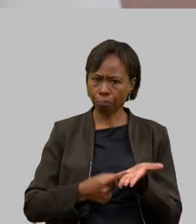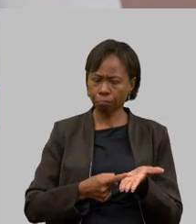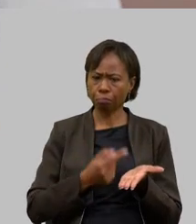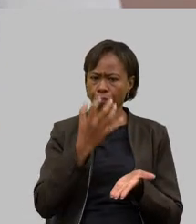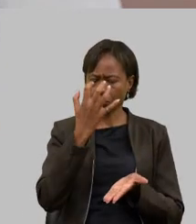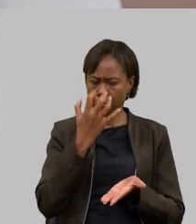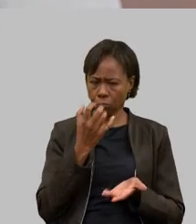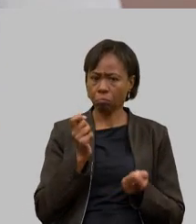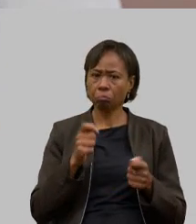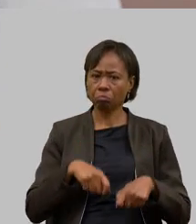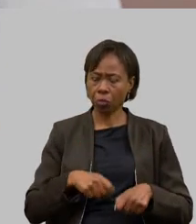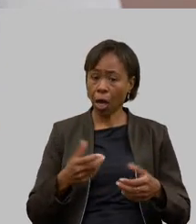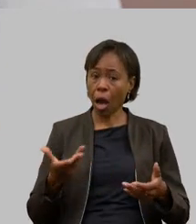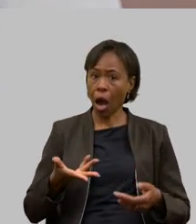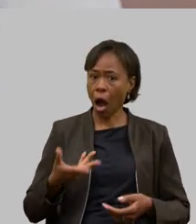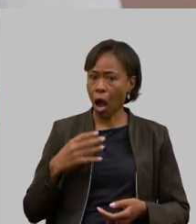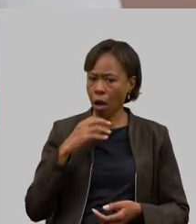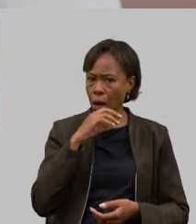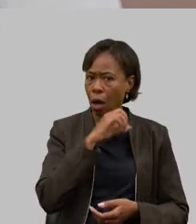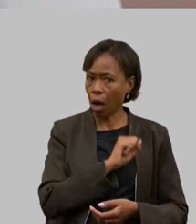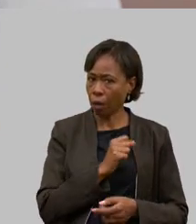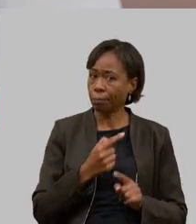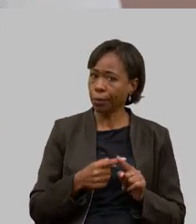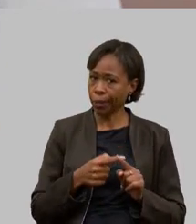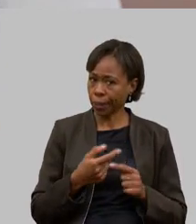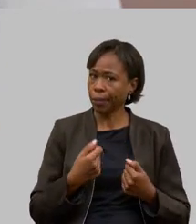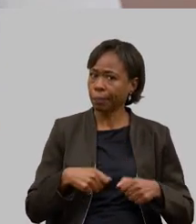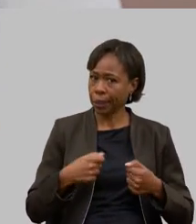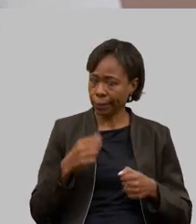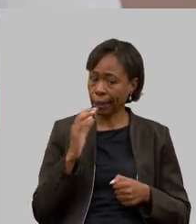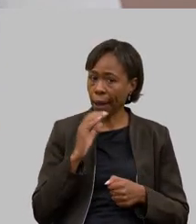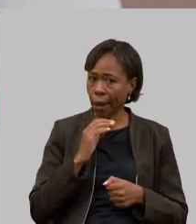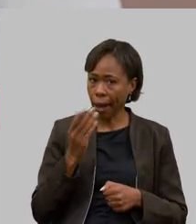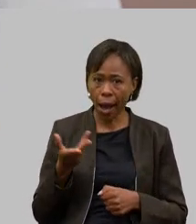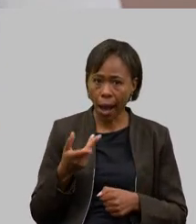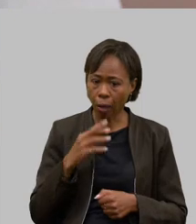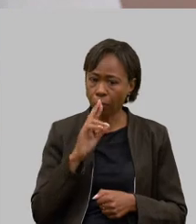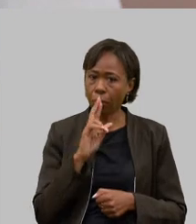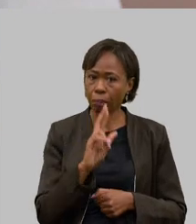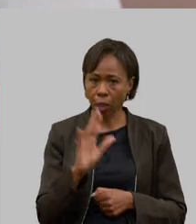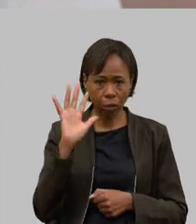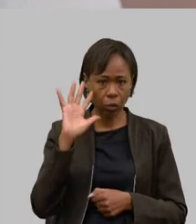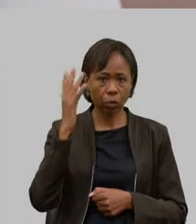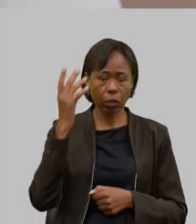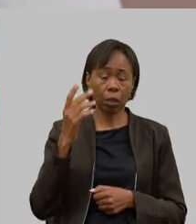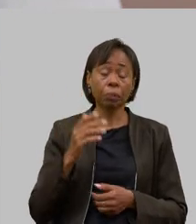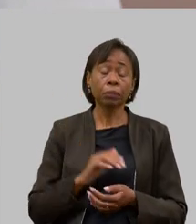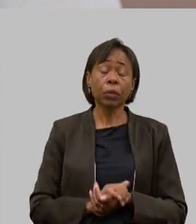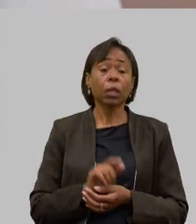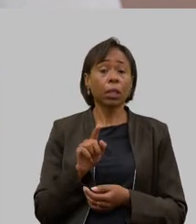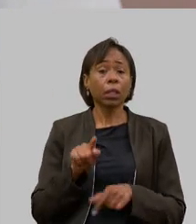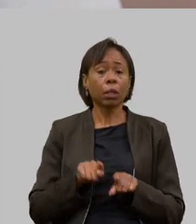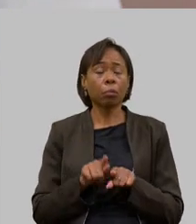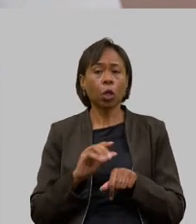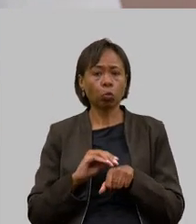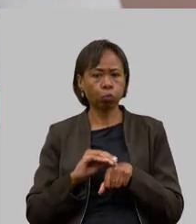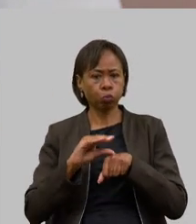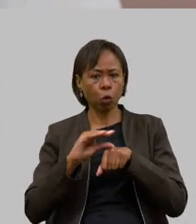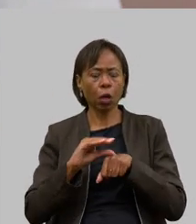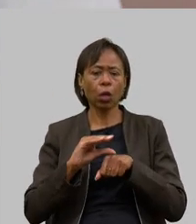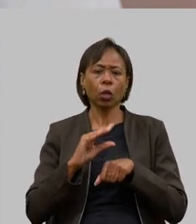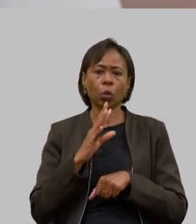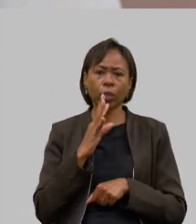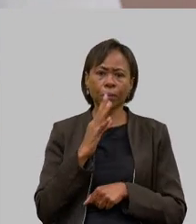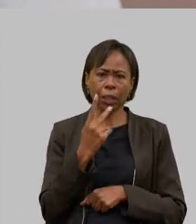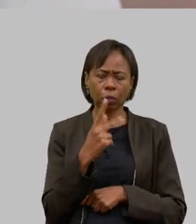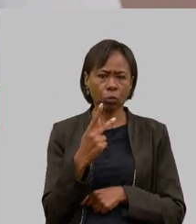pecar pela amorosidade temos que ser ágeis temos que dar resposta imediata e aí o conhecimento dessa equipe dessa turma